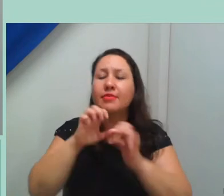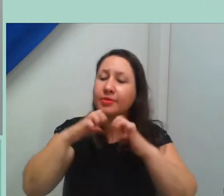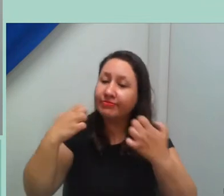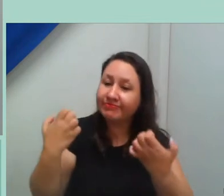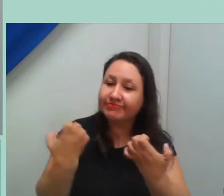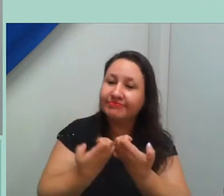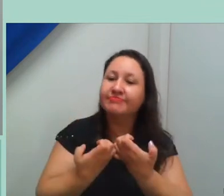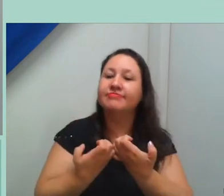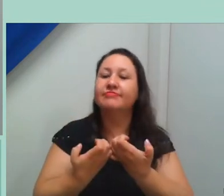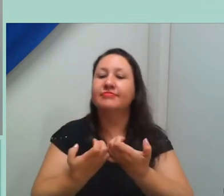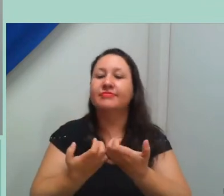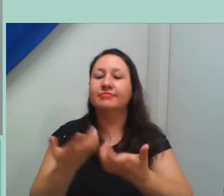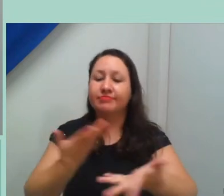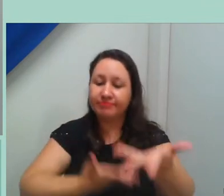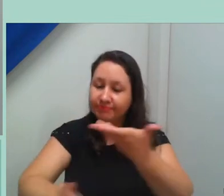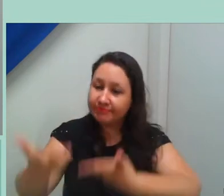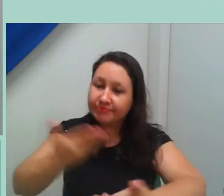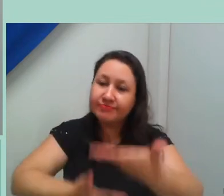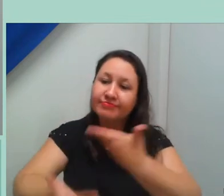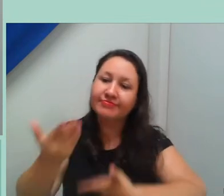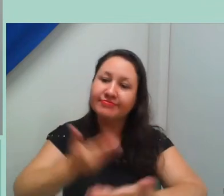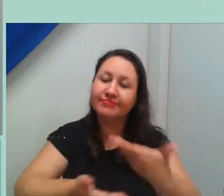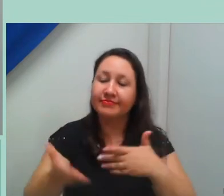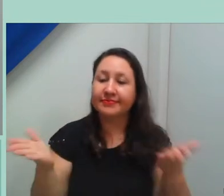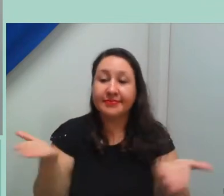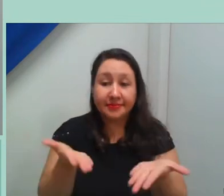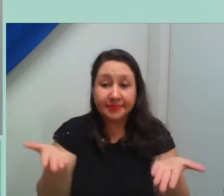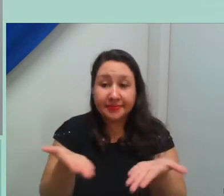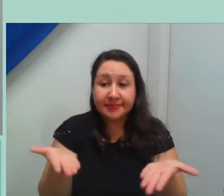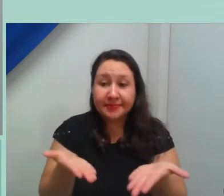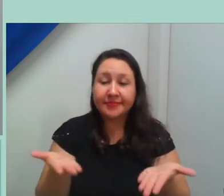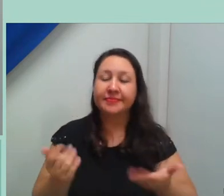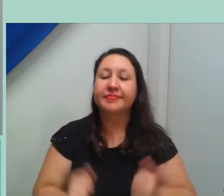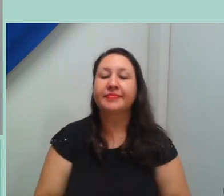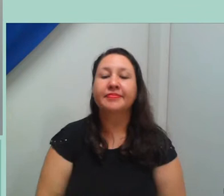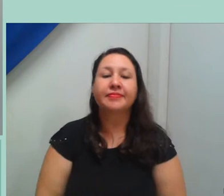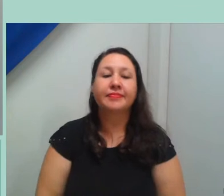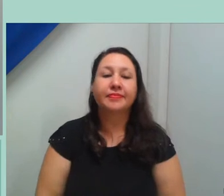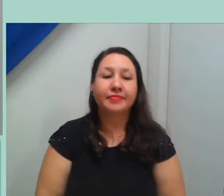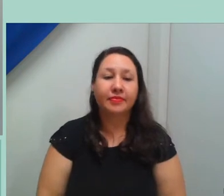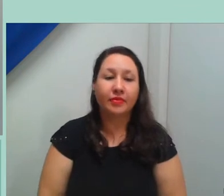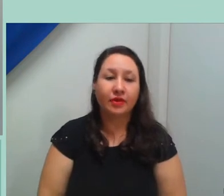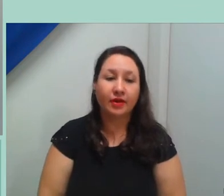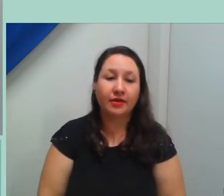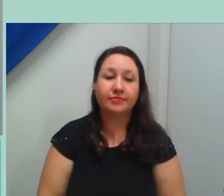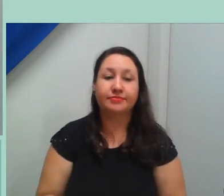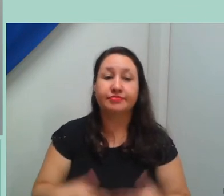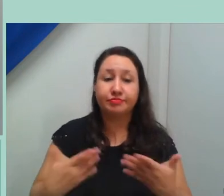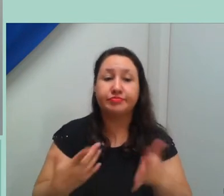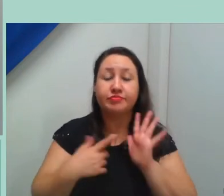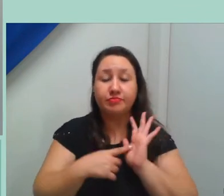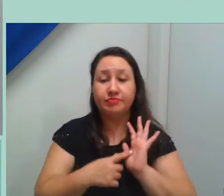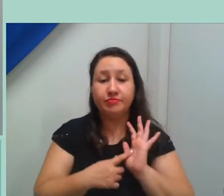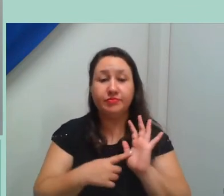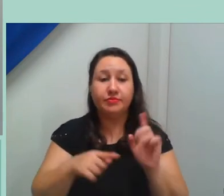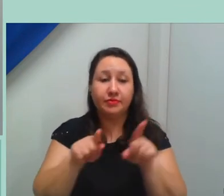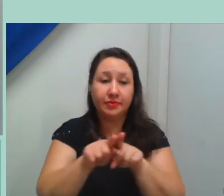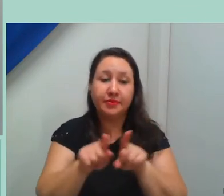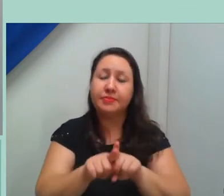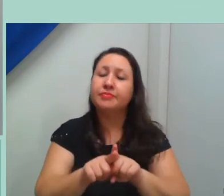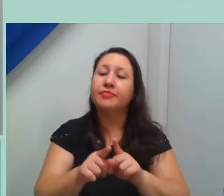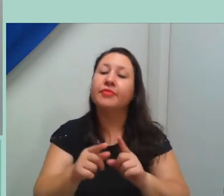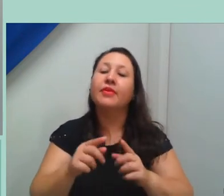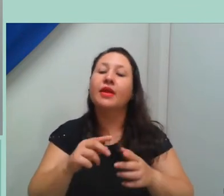assiduamente, né, nesses resultados, né, que é a nossa construção e nosso trabalho árduo, que vemos